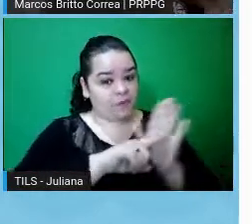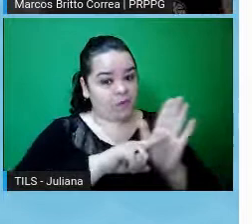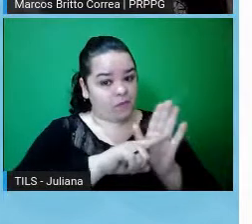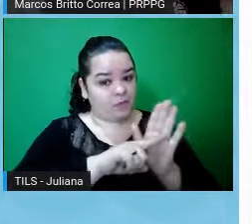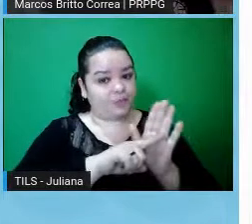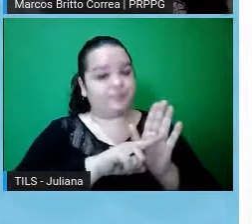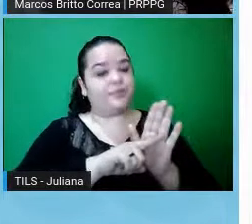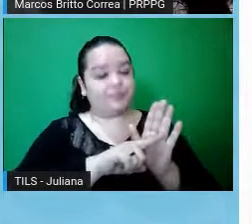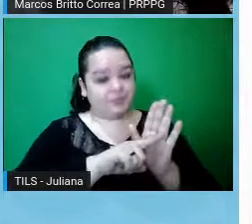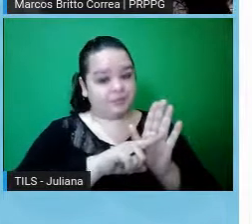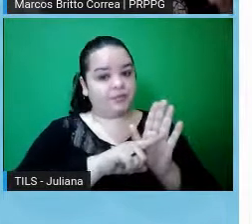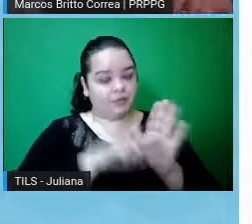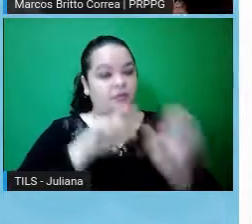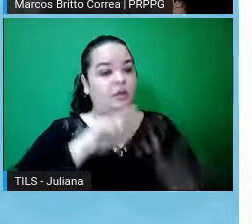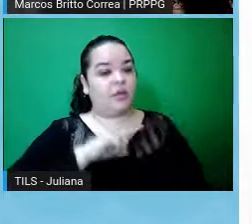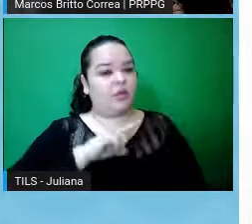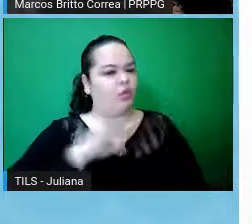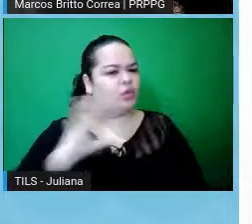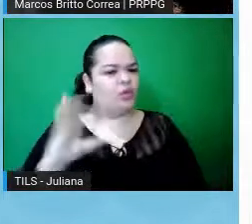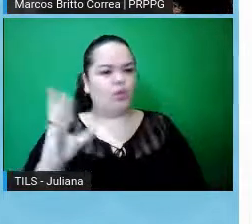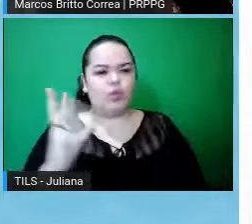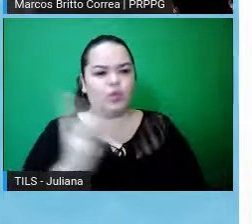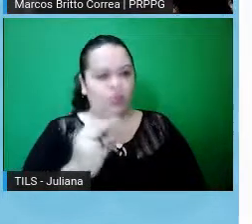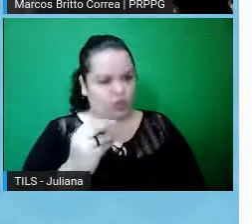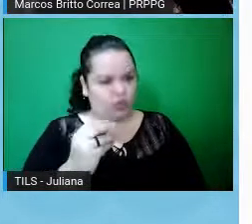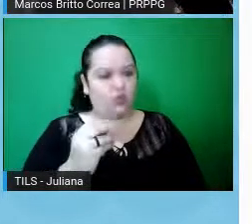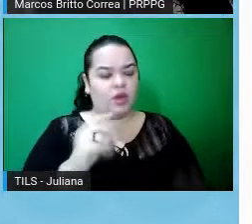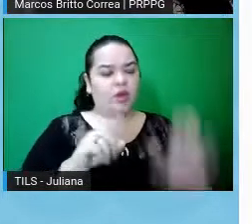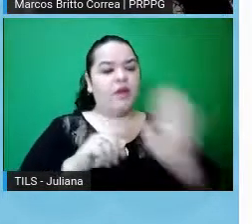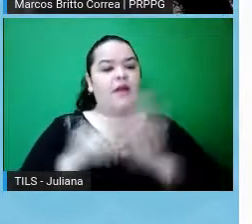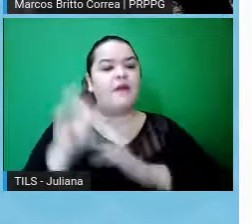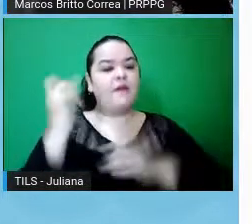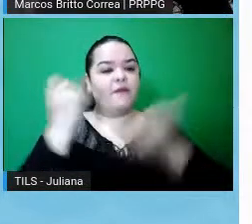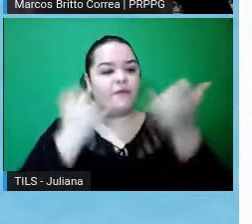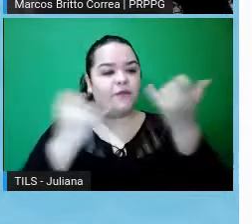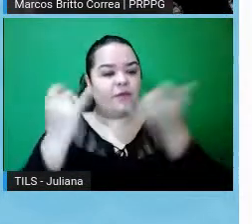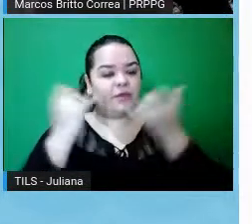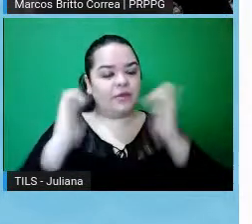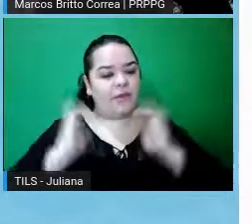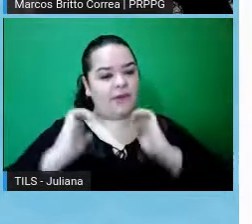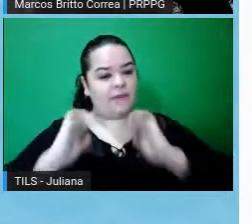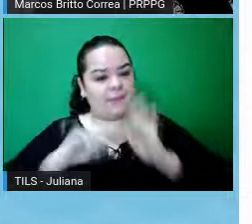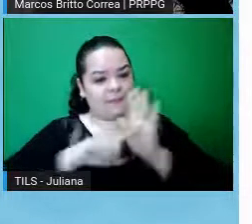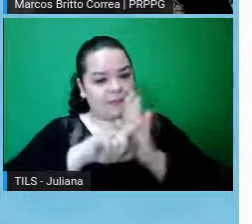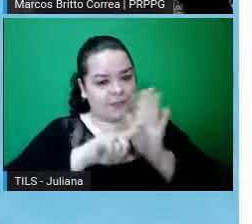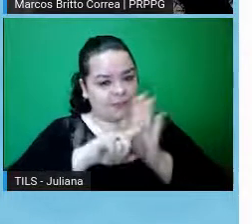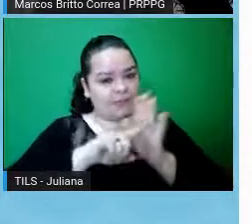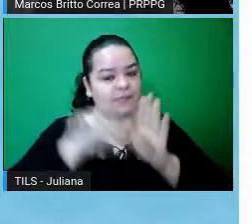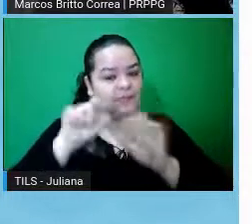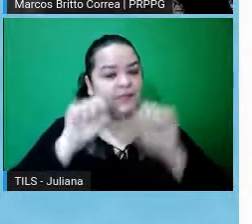Brasil, então, todas as informações relacionadas com ética em pesquisa hoje se encontram nesse sistema eletrônico.